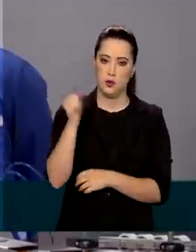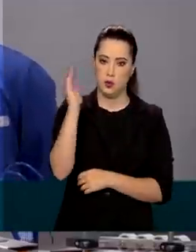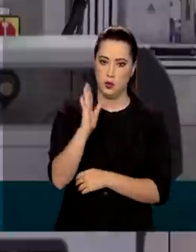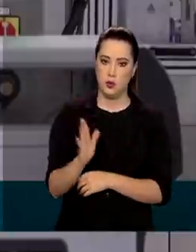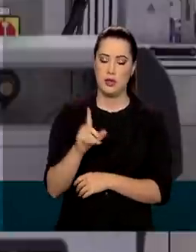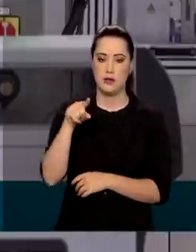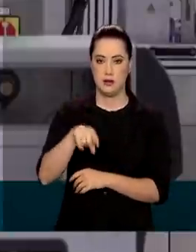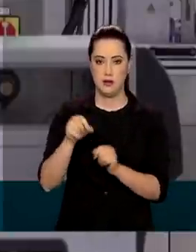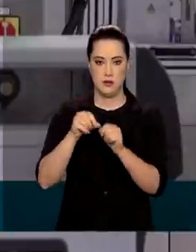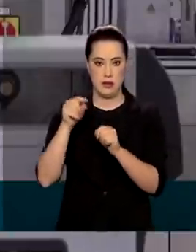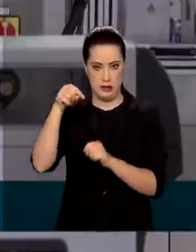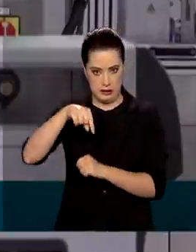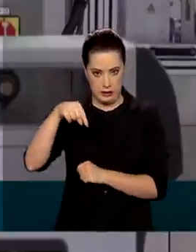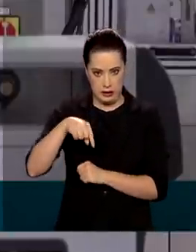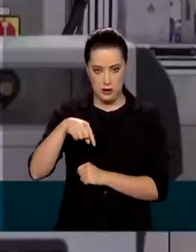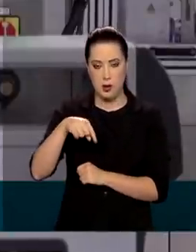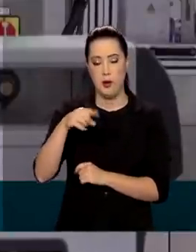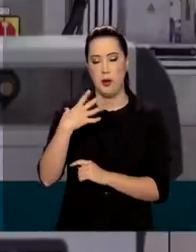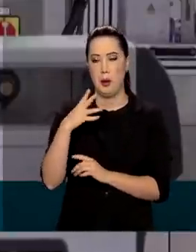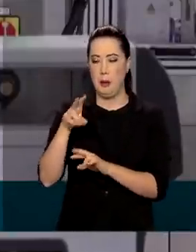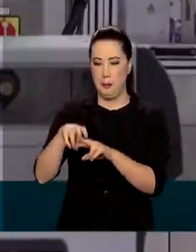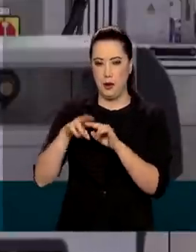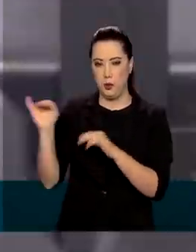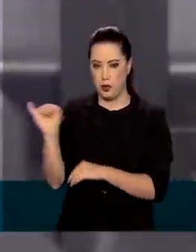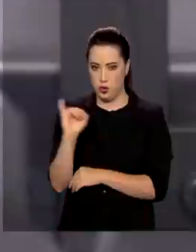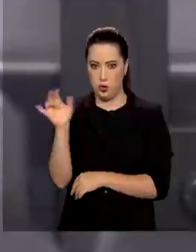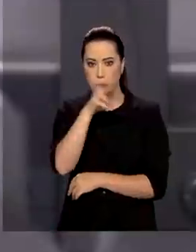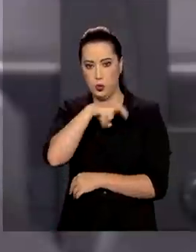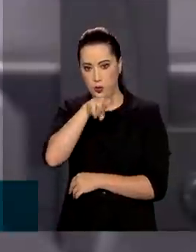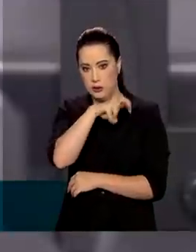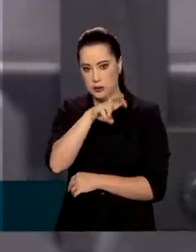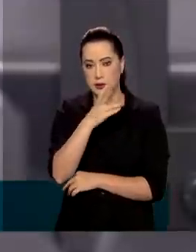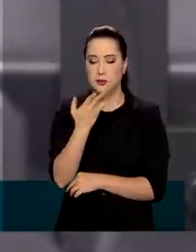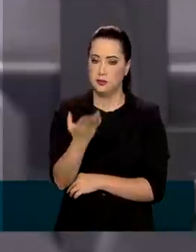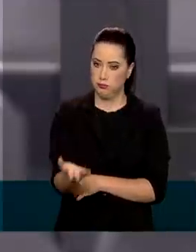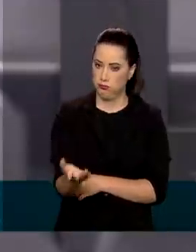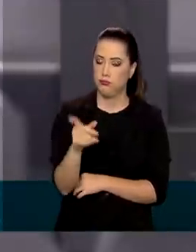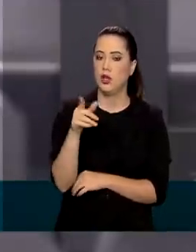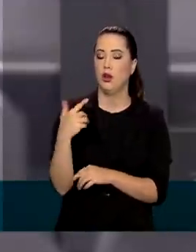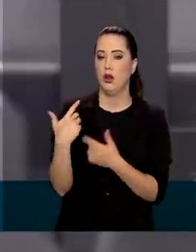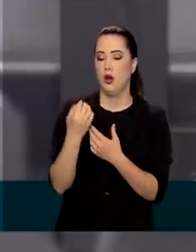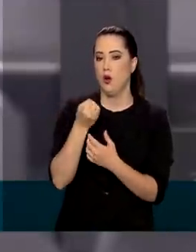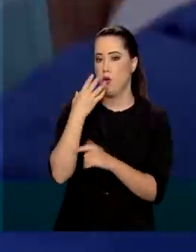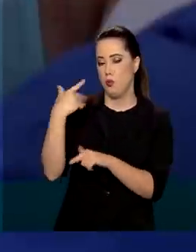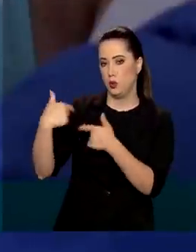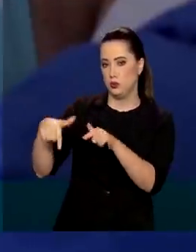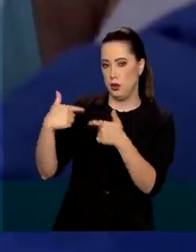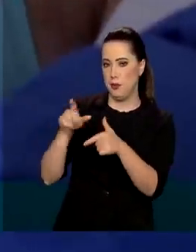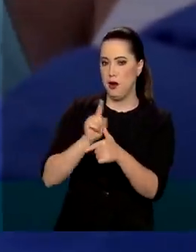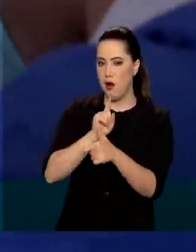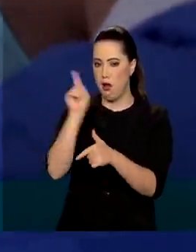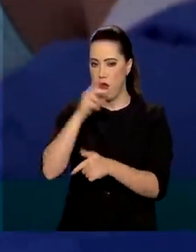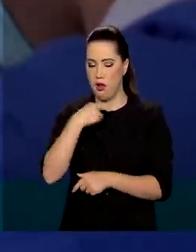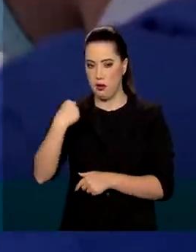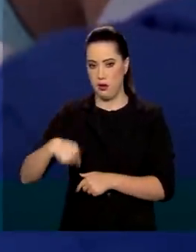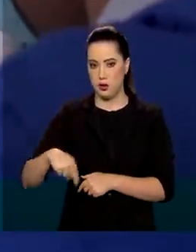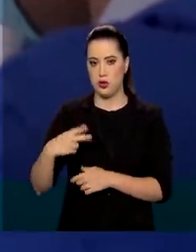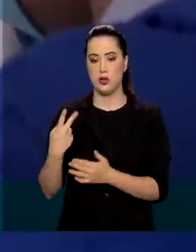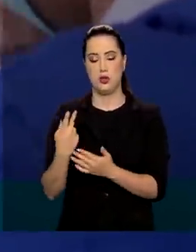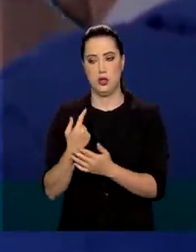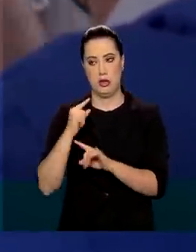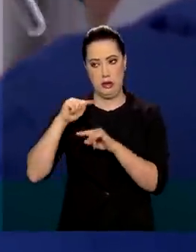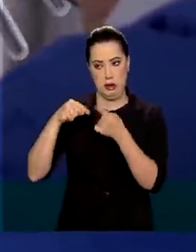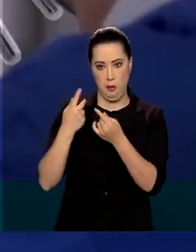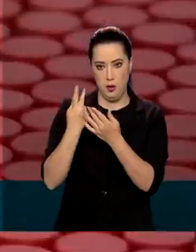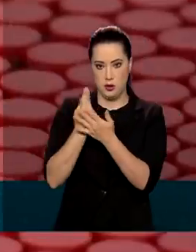Instituto Butantan. A certificação de boas práticas de fabricação da Sinovac ocorre após envio de